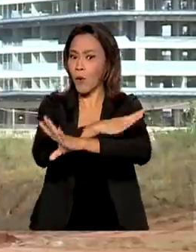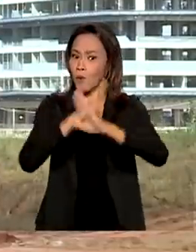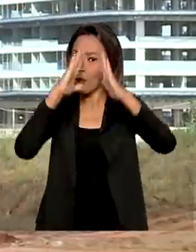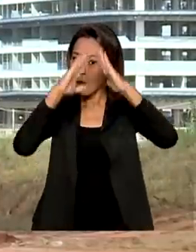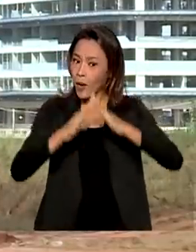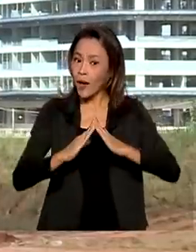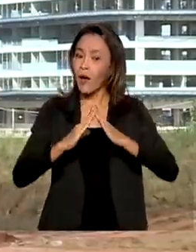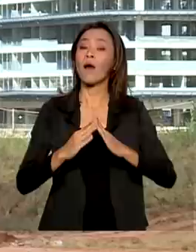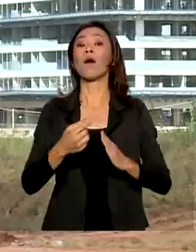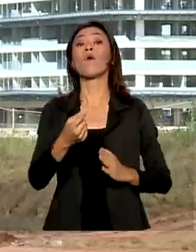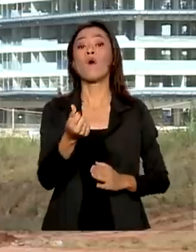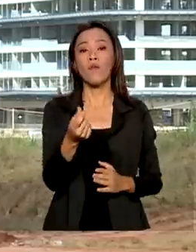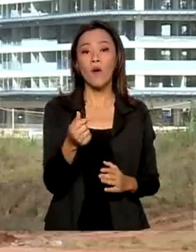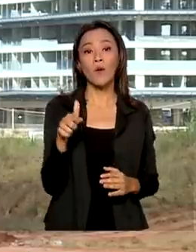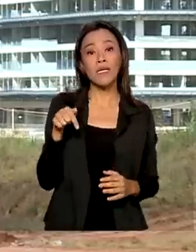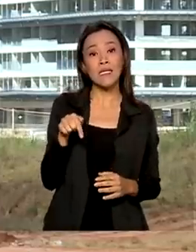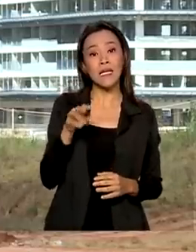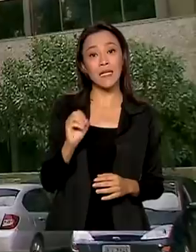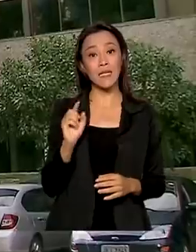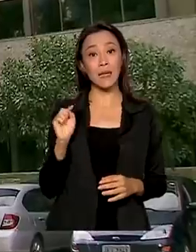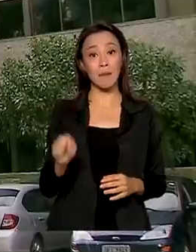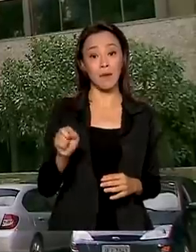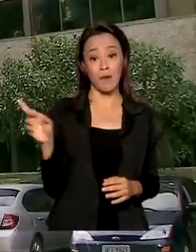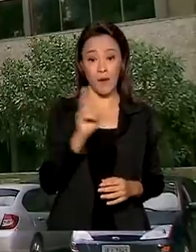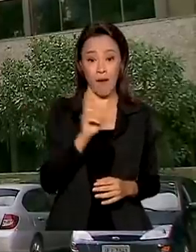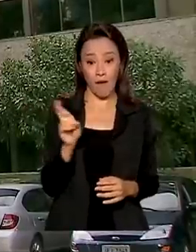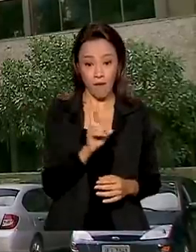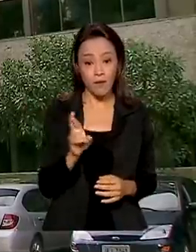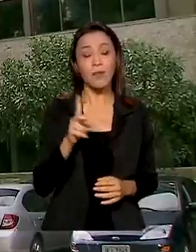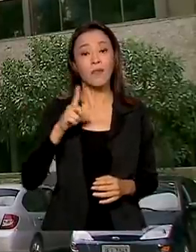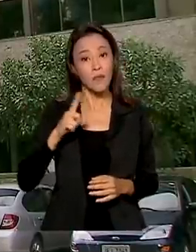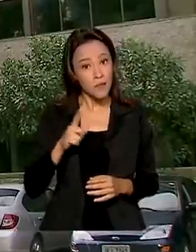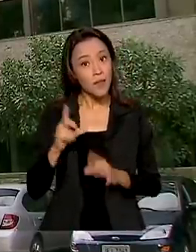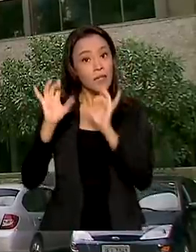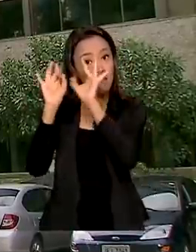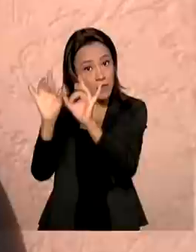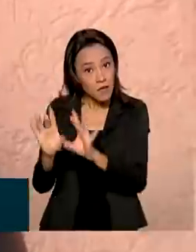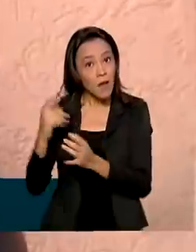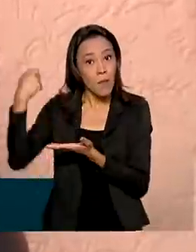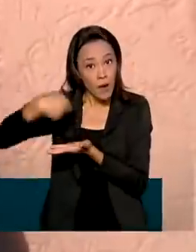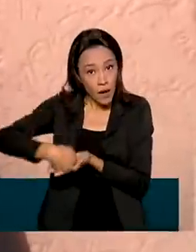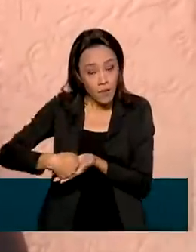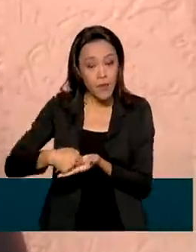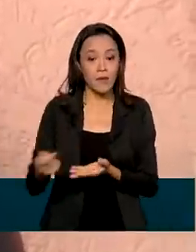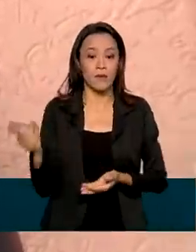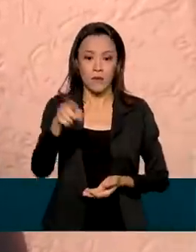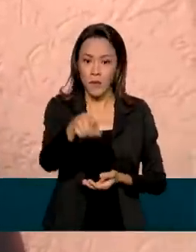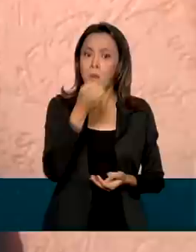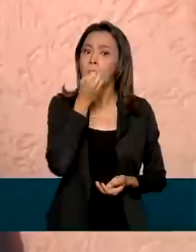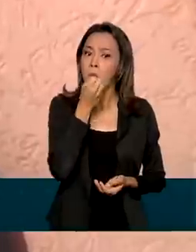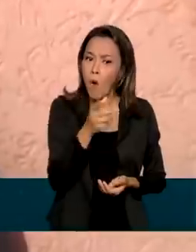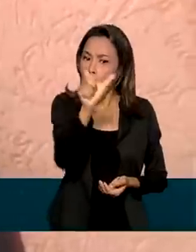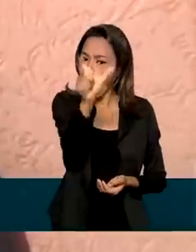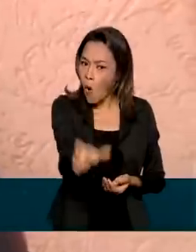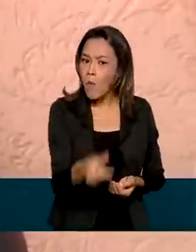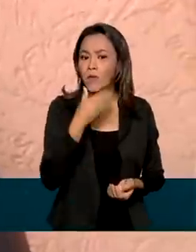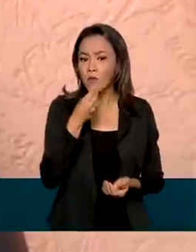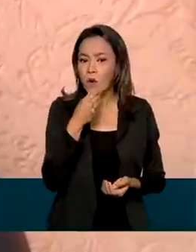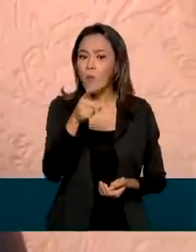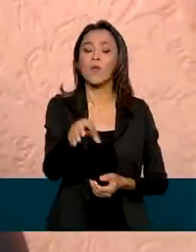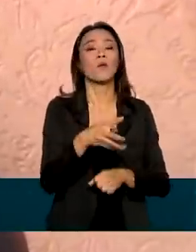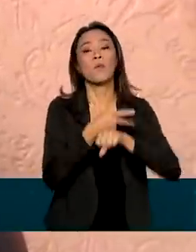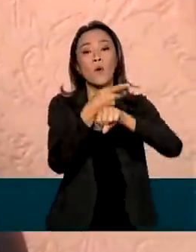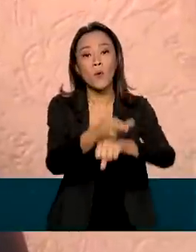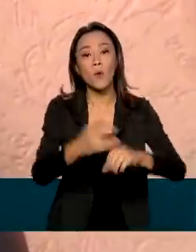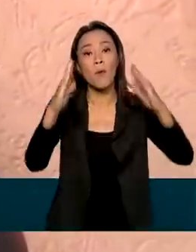que custam em média 70 mil reais e têm condições especiais de pagamento. Boa notícia para o Marcos, que procura uma casa